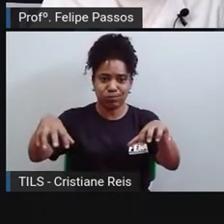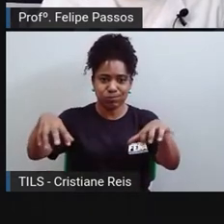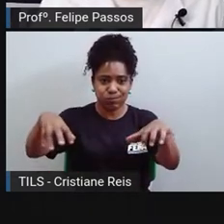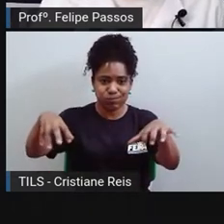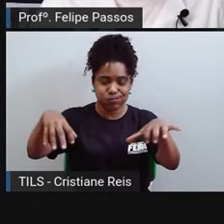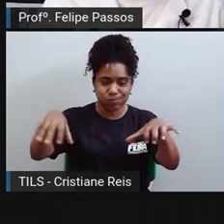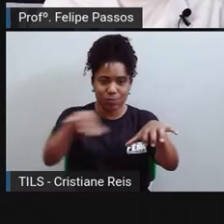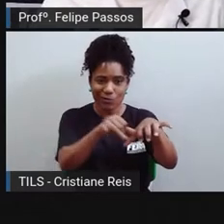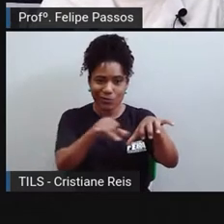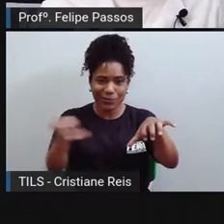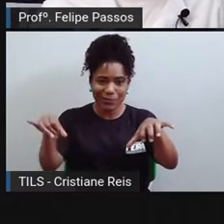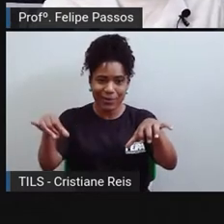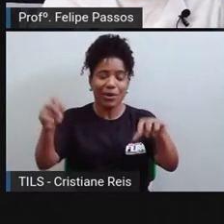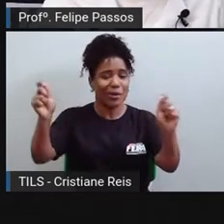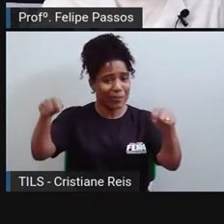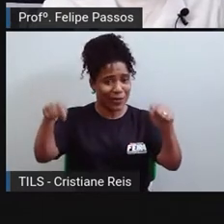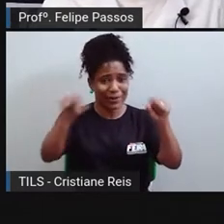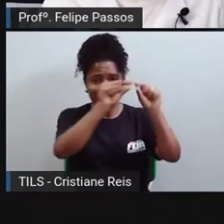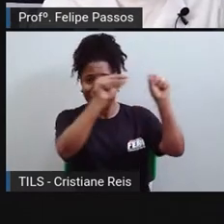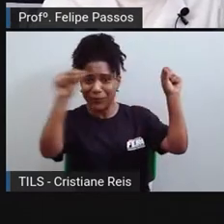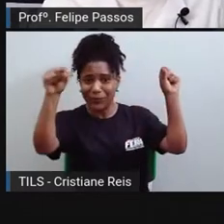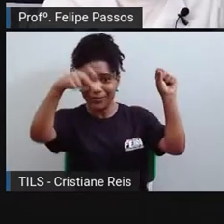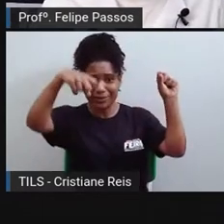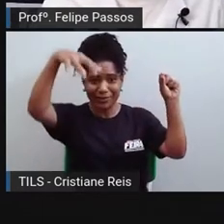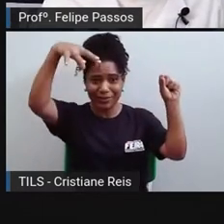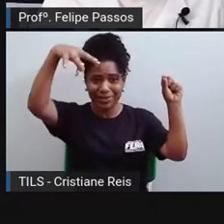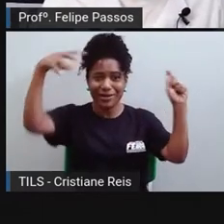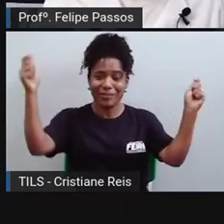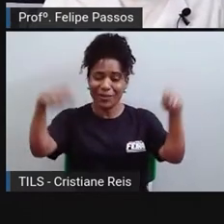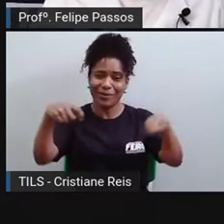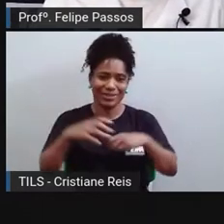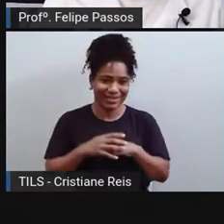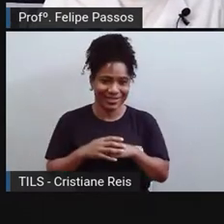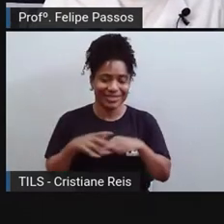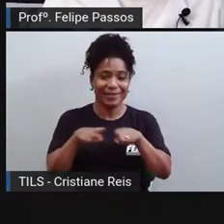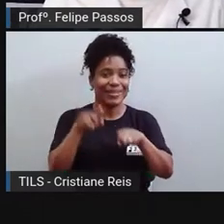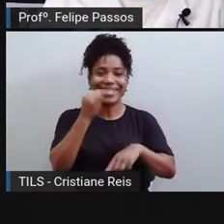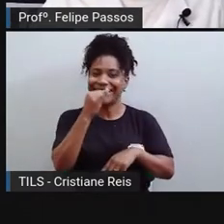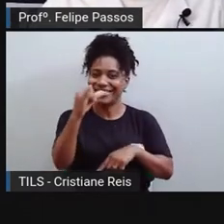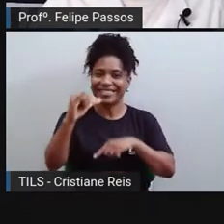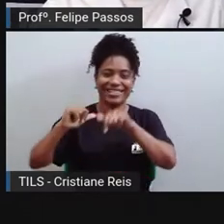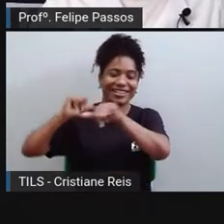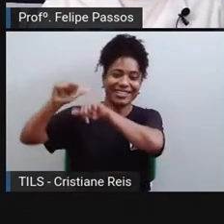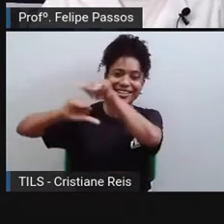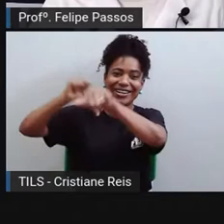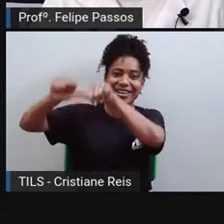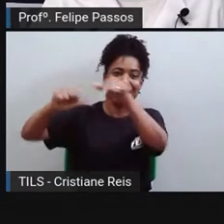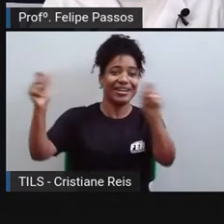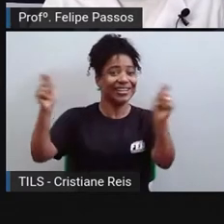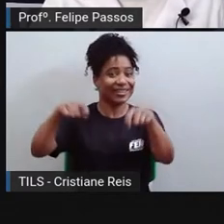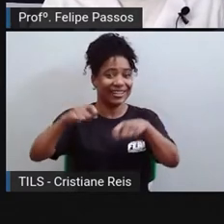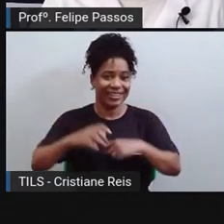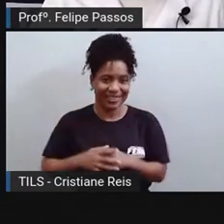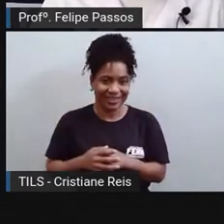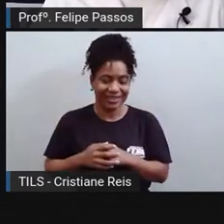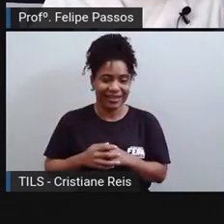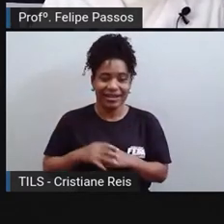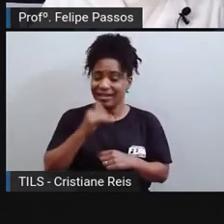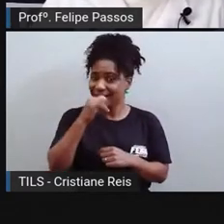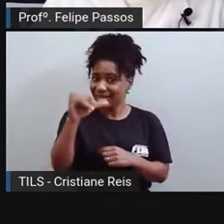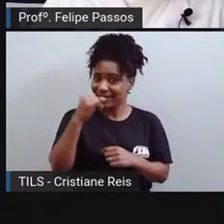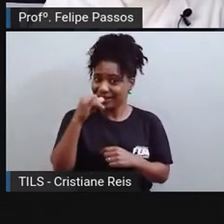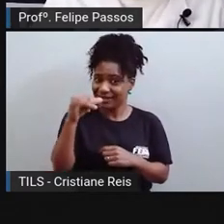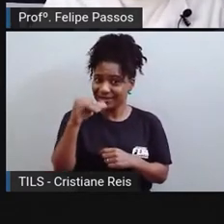entre os tipos de energia. Olha que legal. A energia, ela pode ser térmica e ser